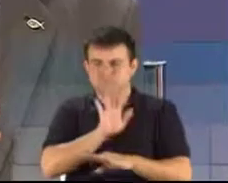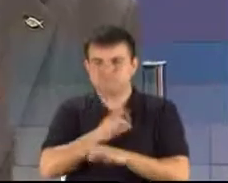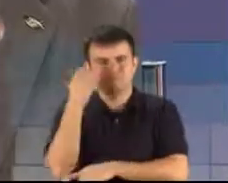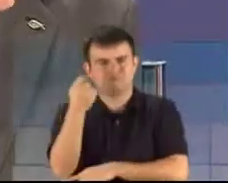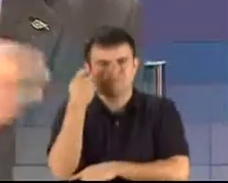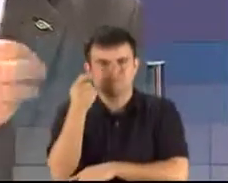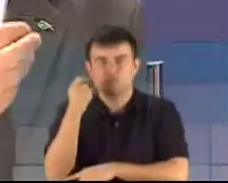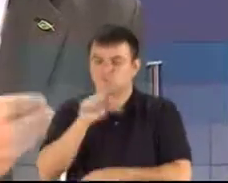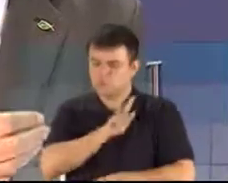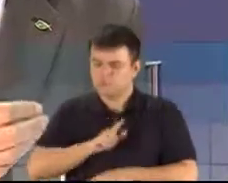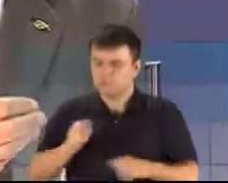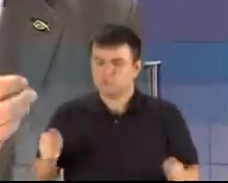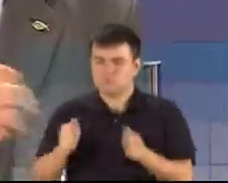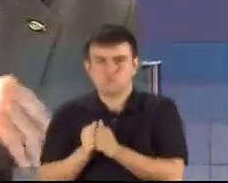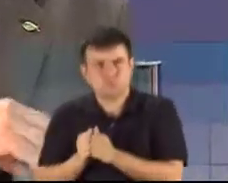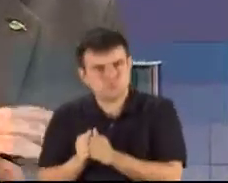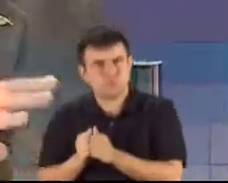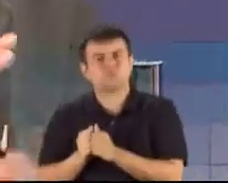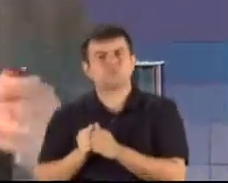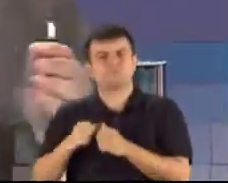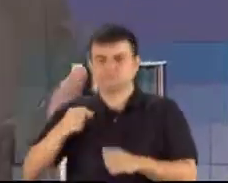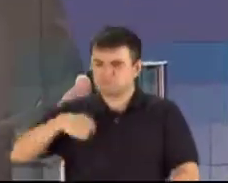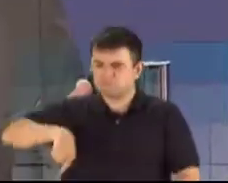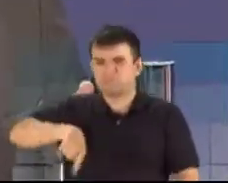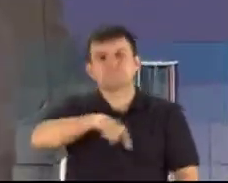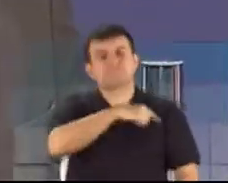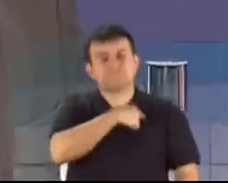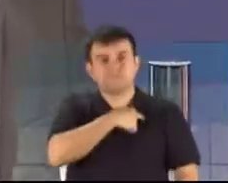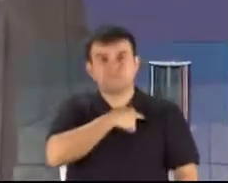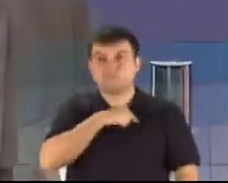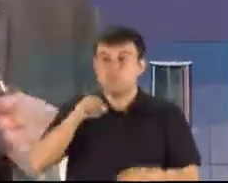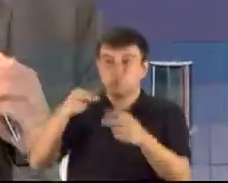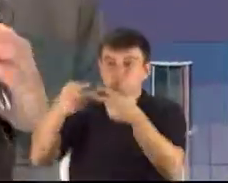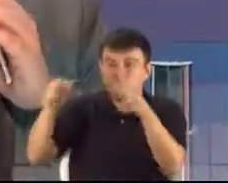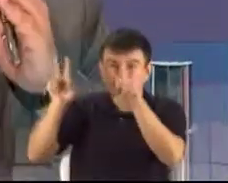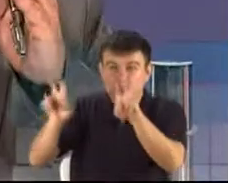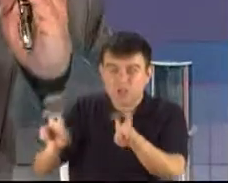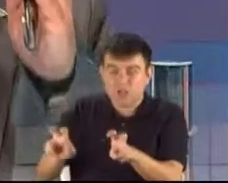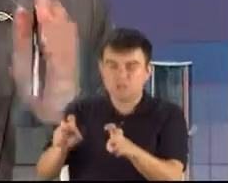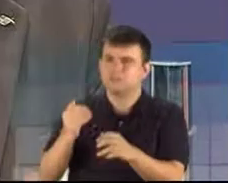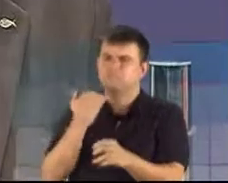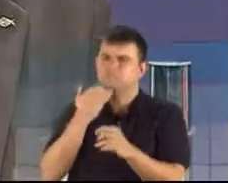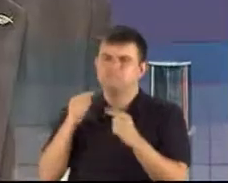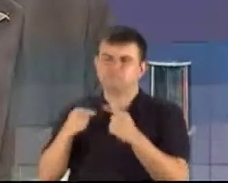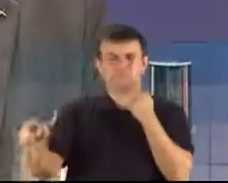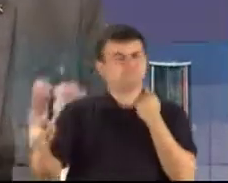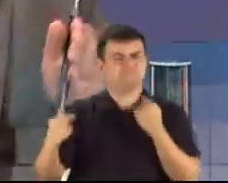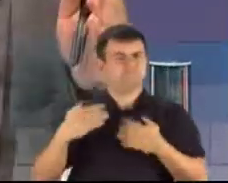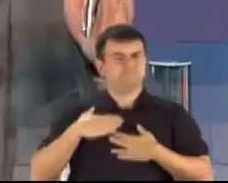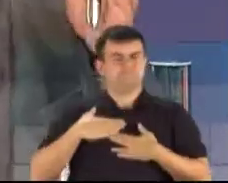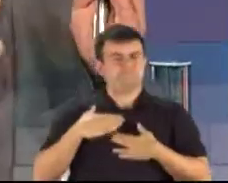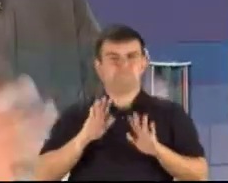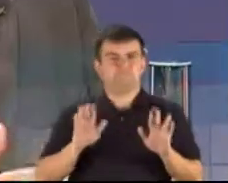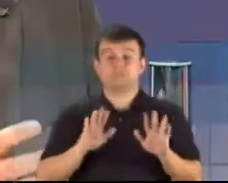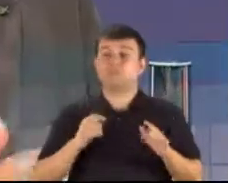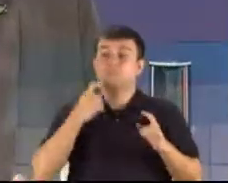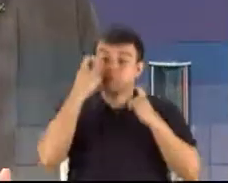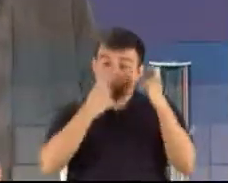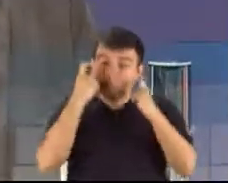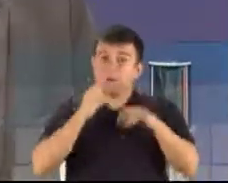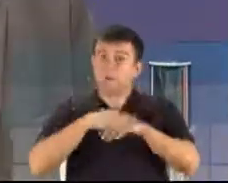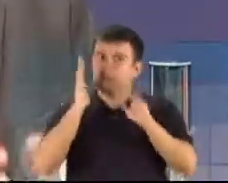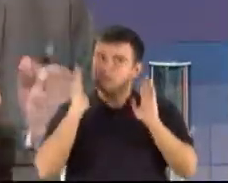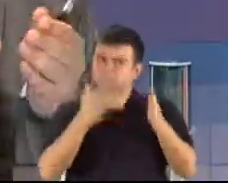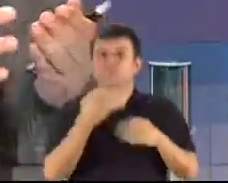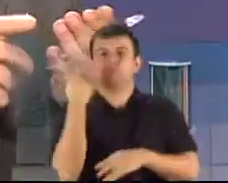Vieirinha, e essas questões não têm nada a ver comigo. O que eu estou preocupado é com a questão do